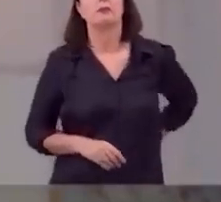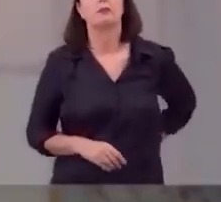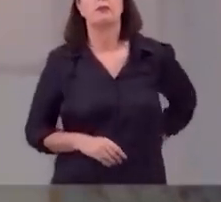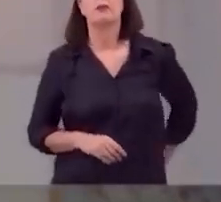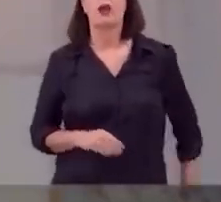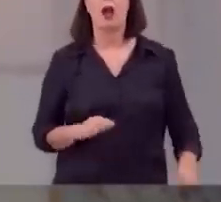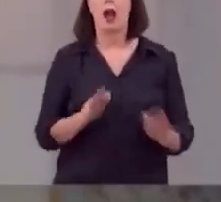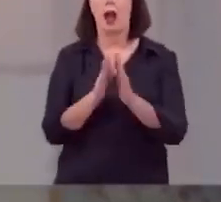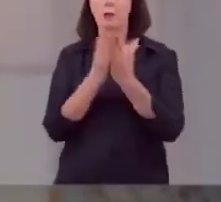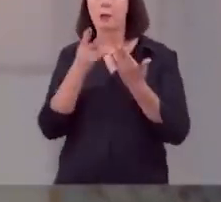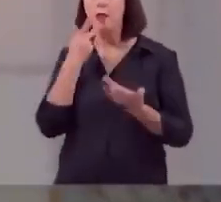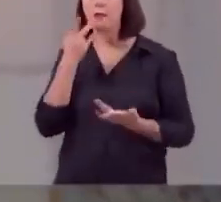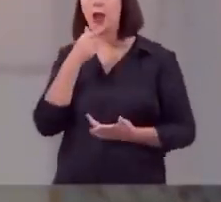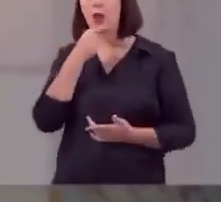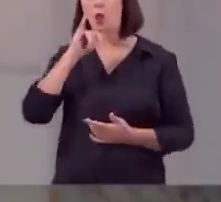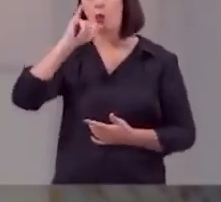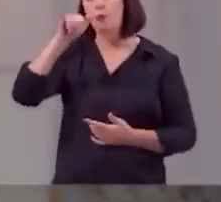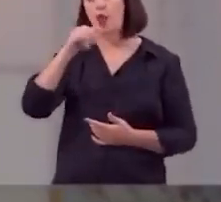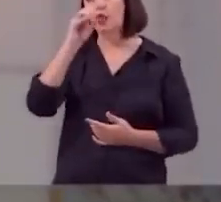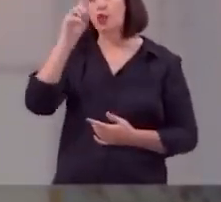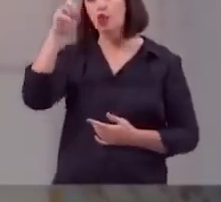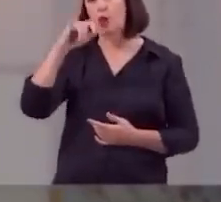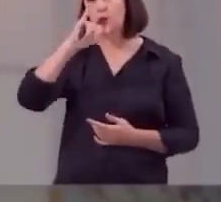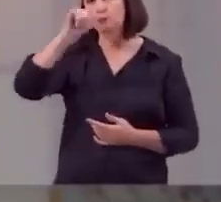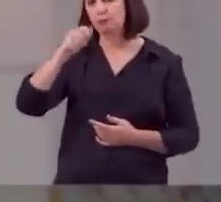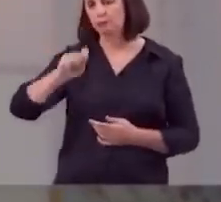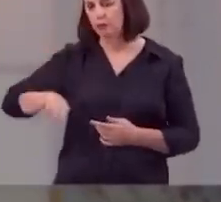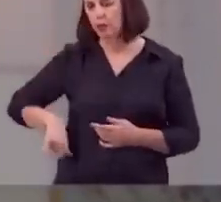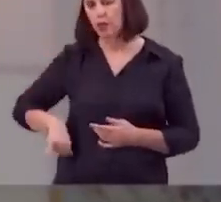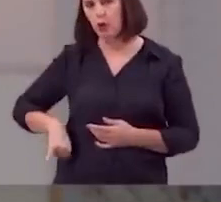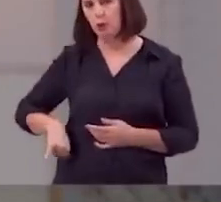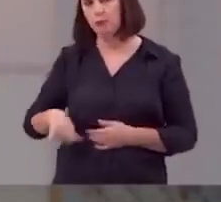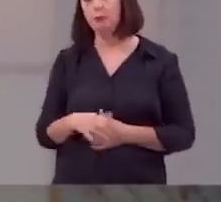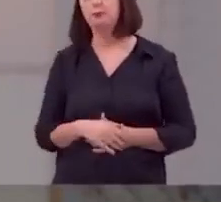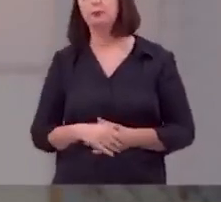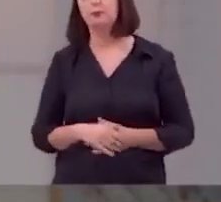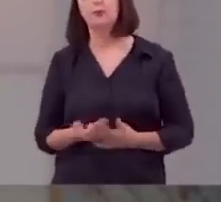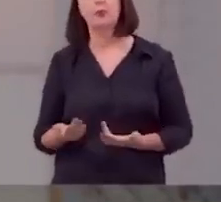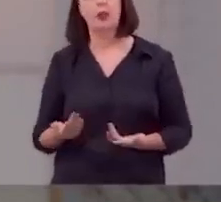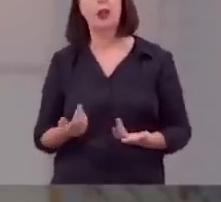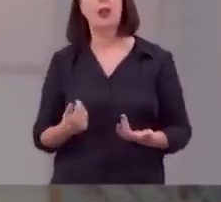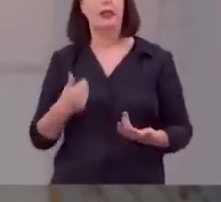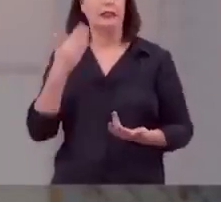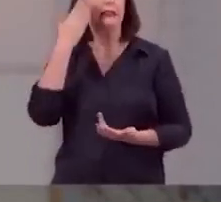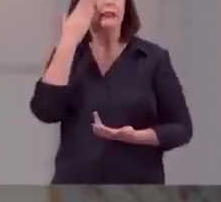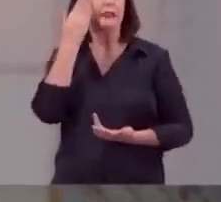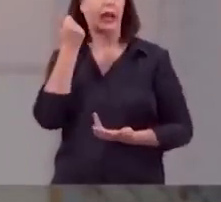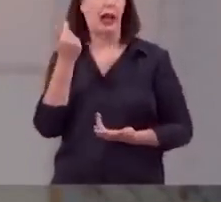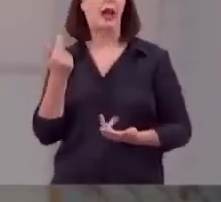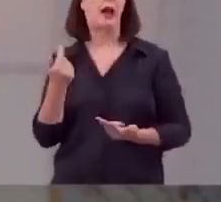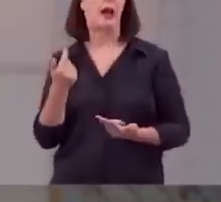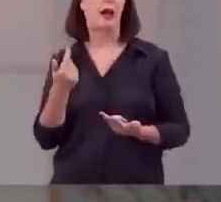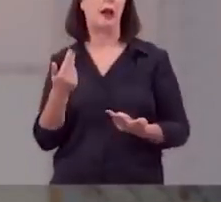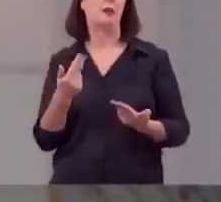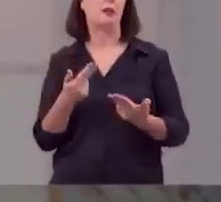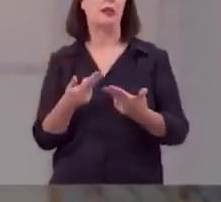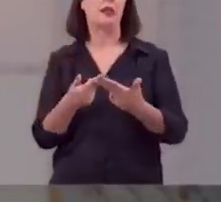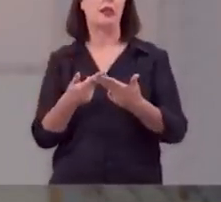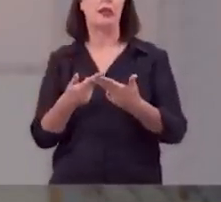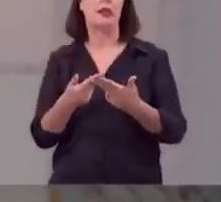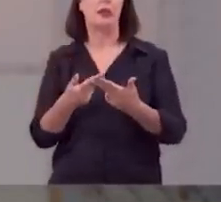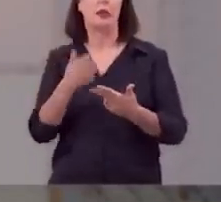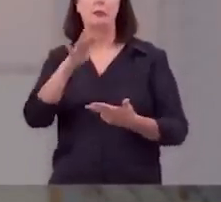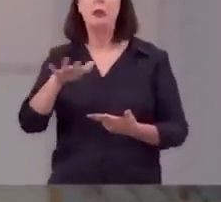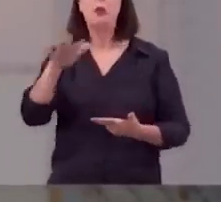de Jó e é do domínio popular essa ideia da paciência de Jó